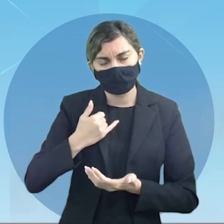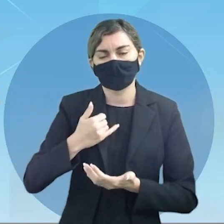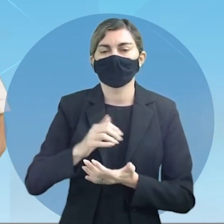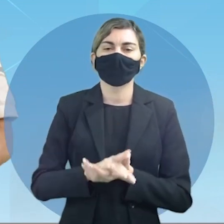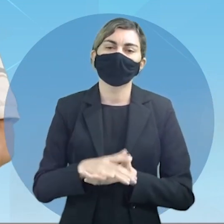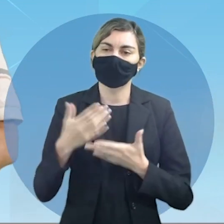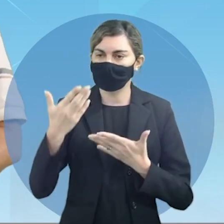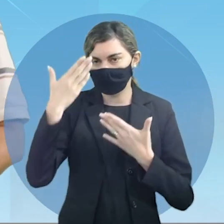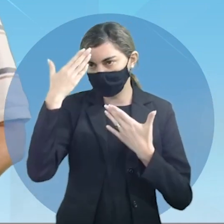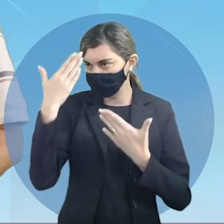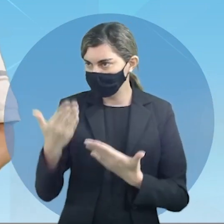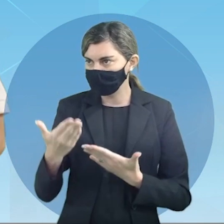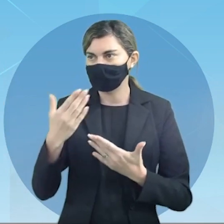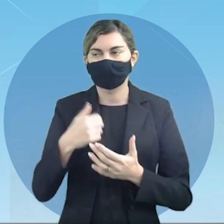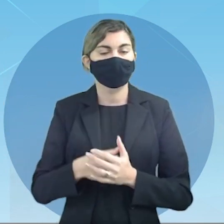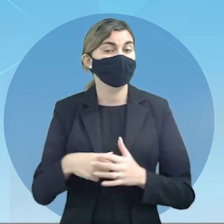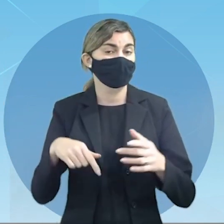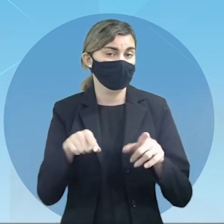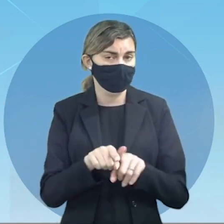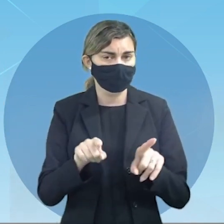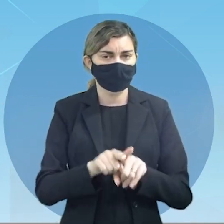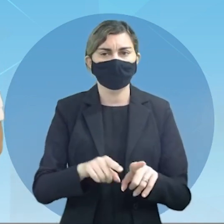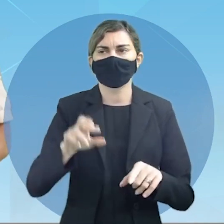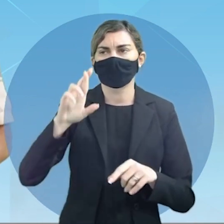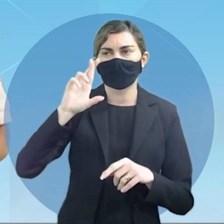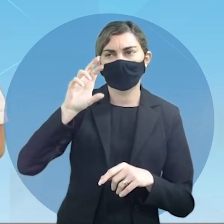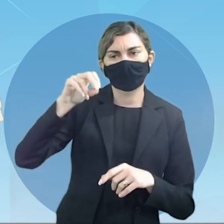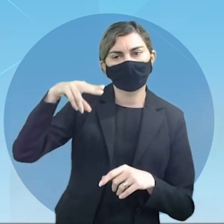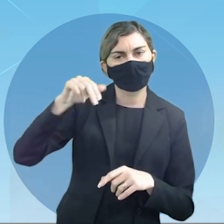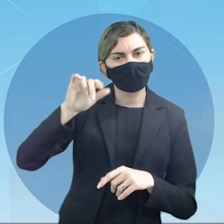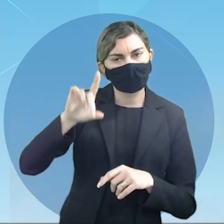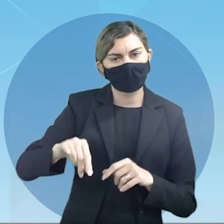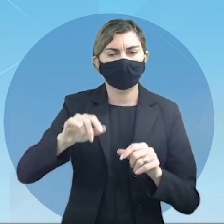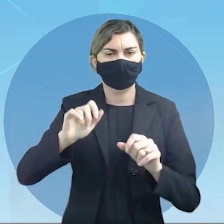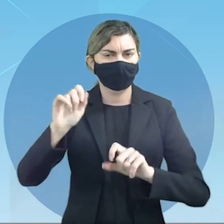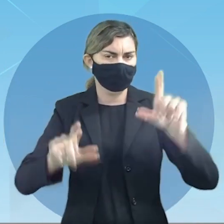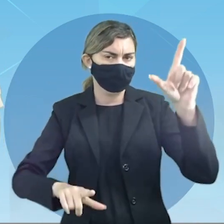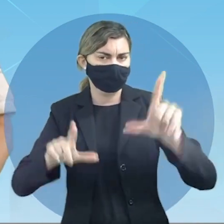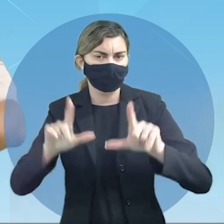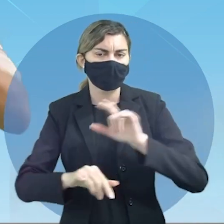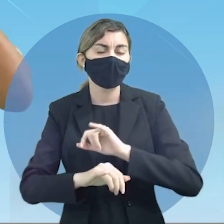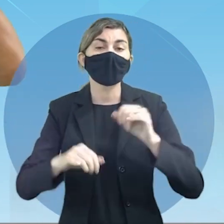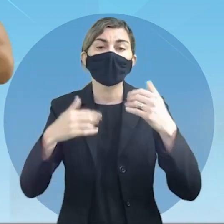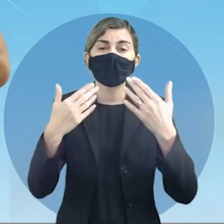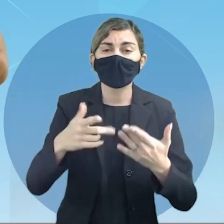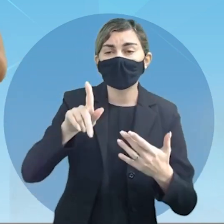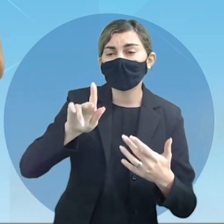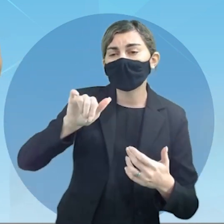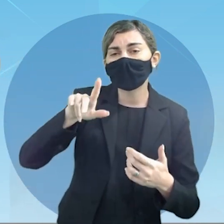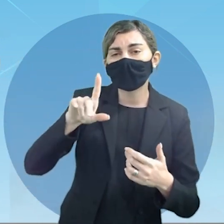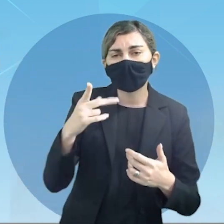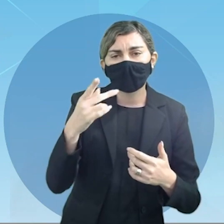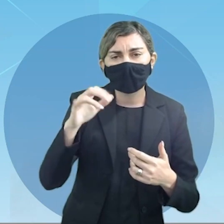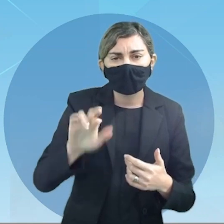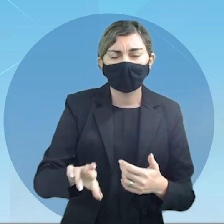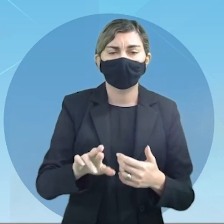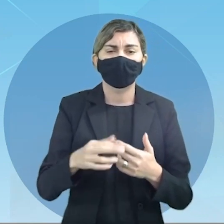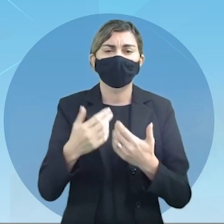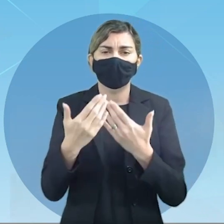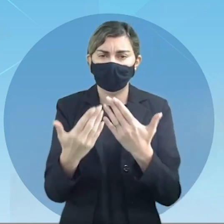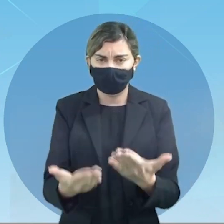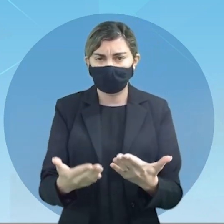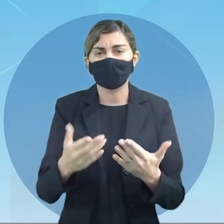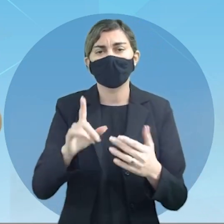Araújo muito obrigado e também a Ronaldo aqui da transmissão e a Guilherme da ETEPAC